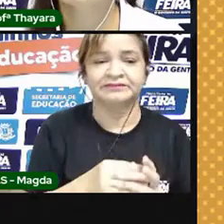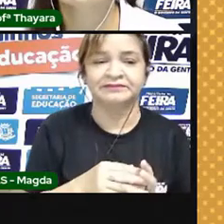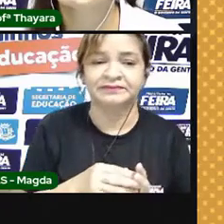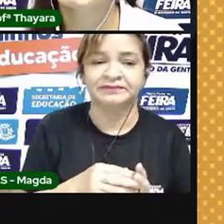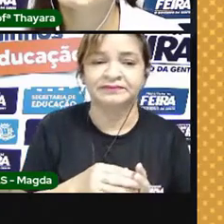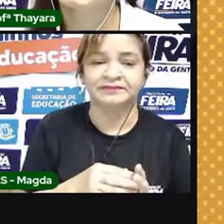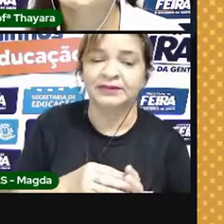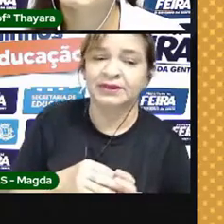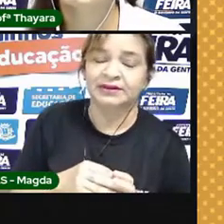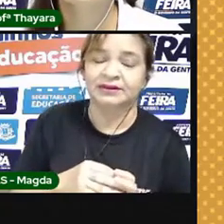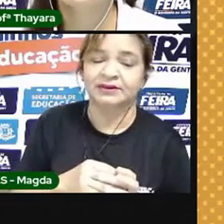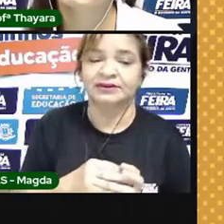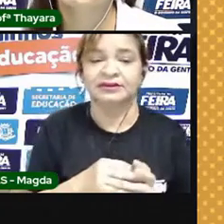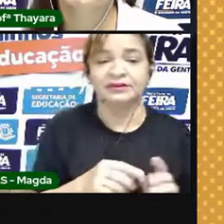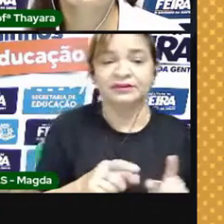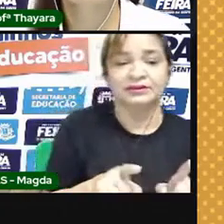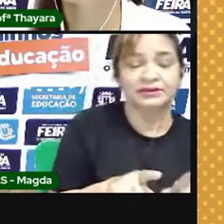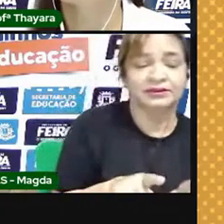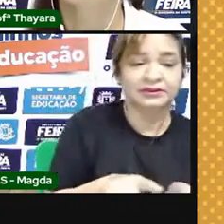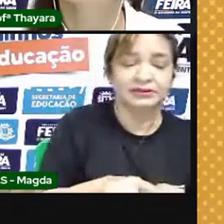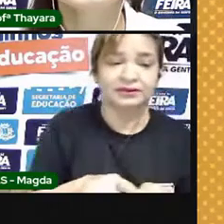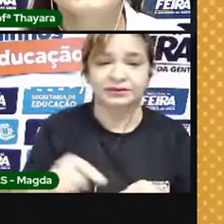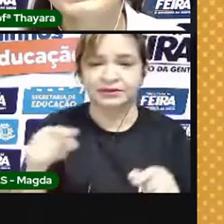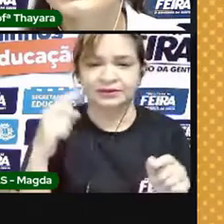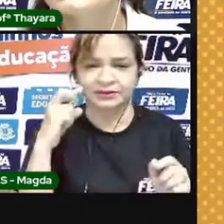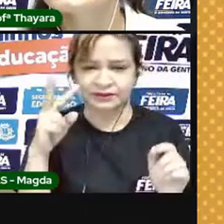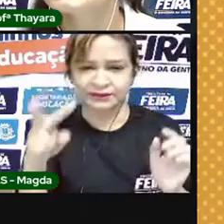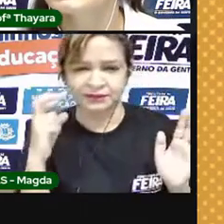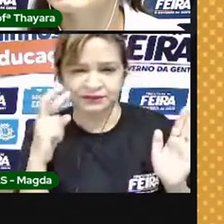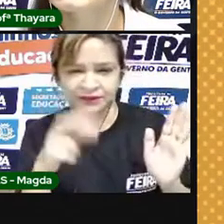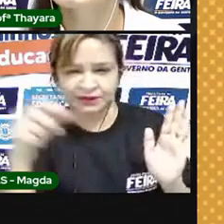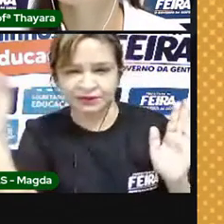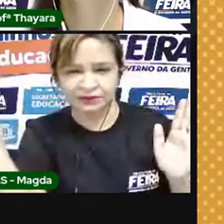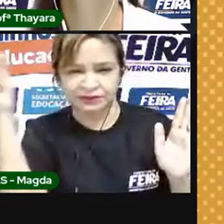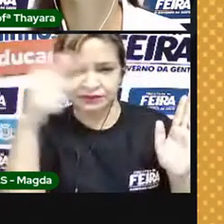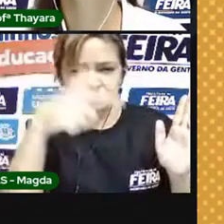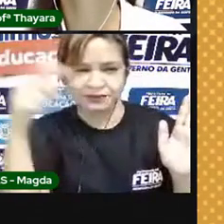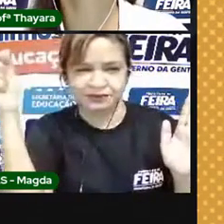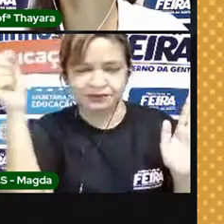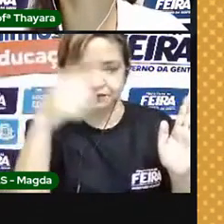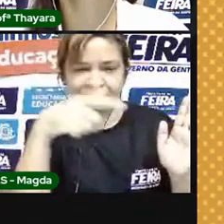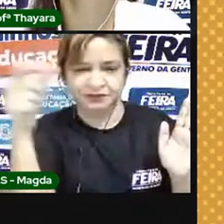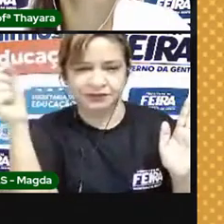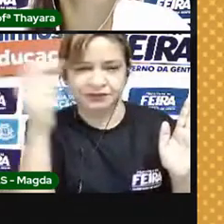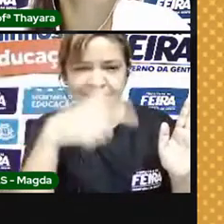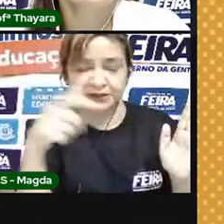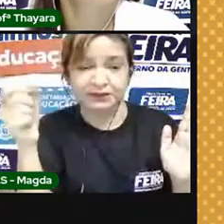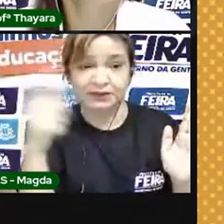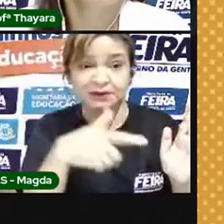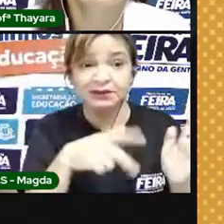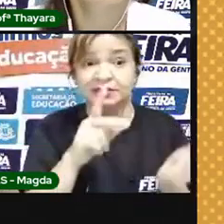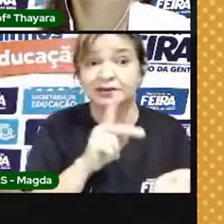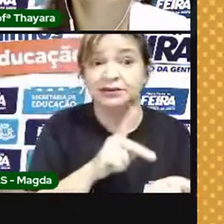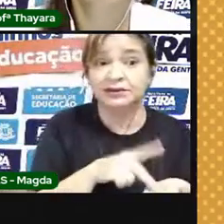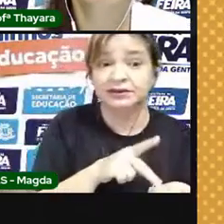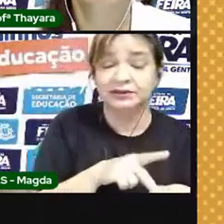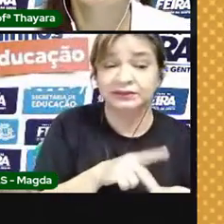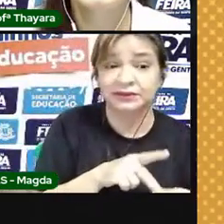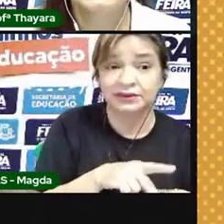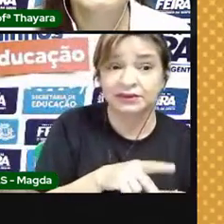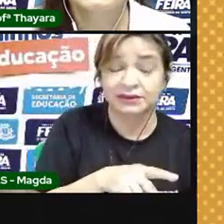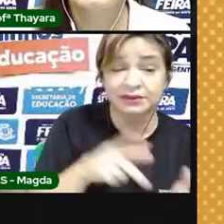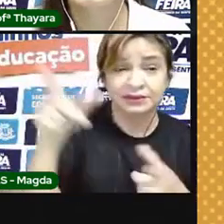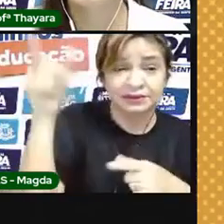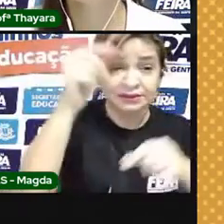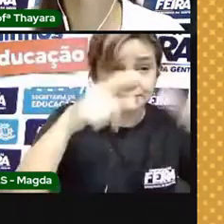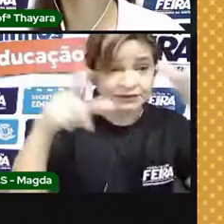meteoritos que estão aqui, né? Esses meteoros, na verdade, que estão aqui, são, na verdade, as estrelas